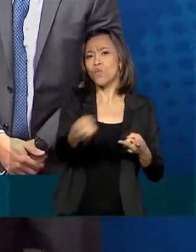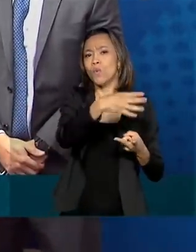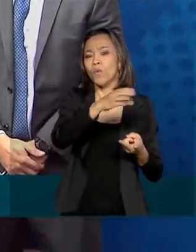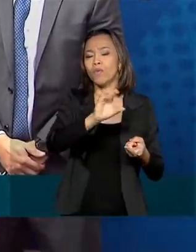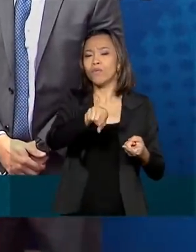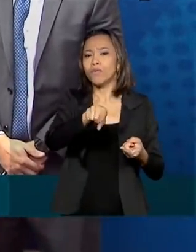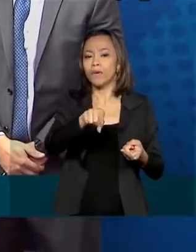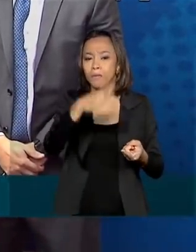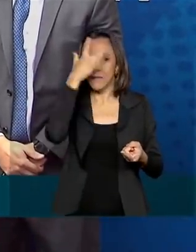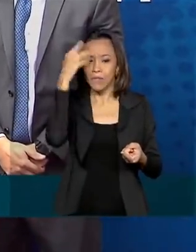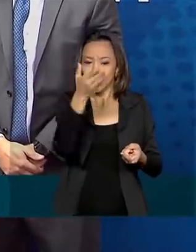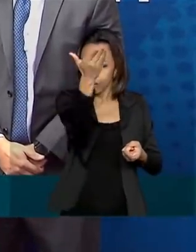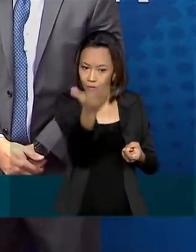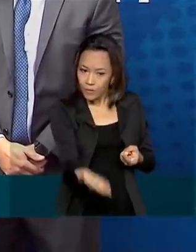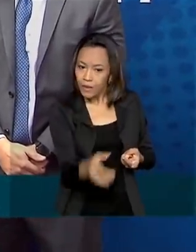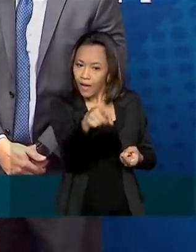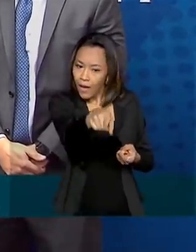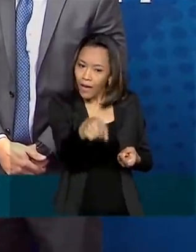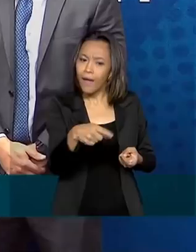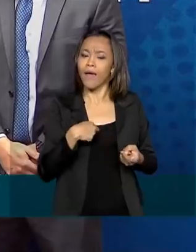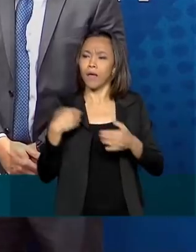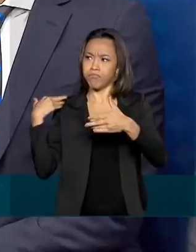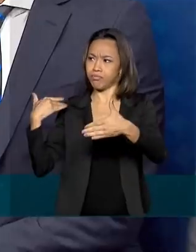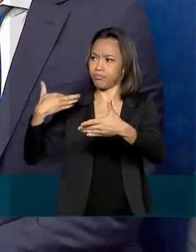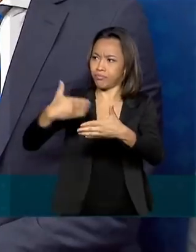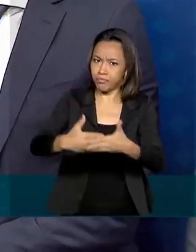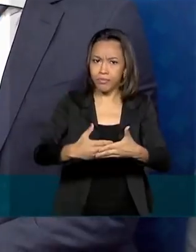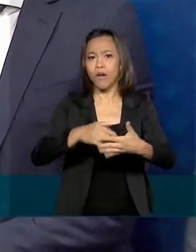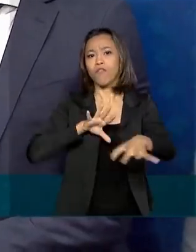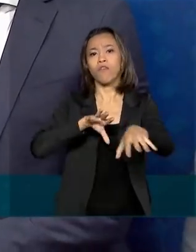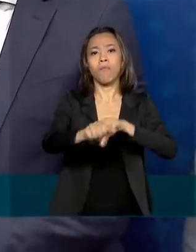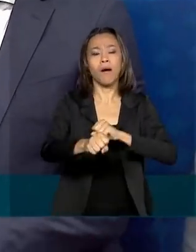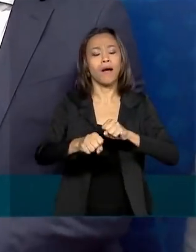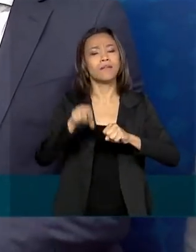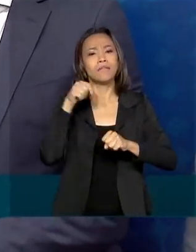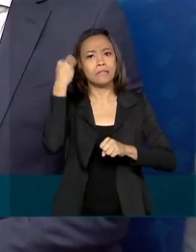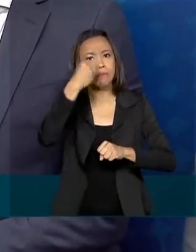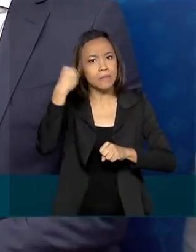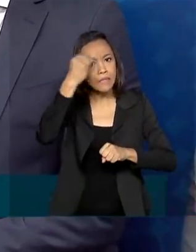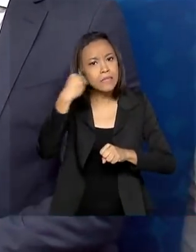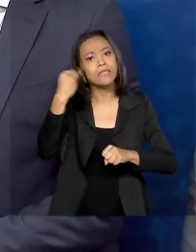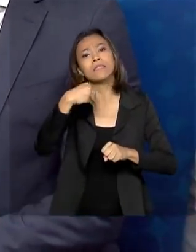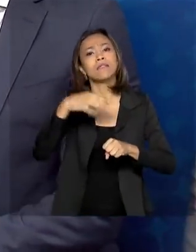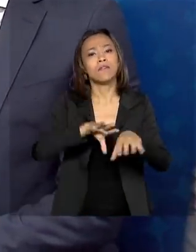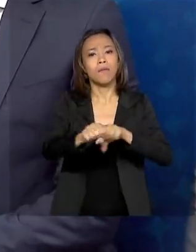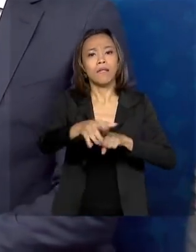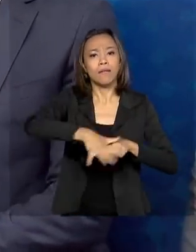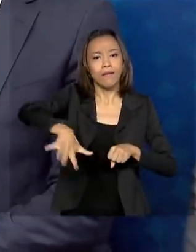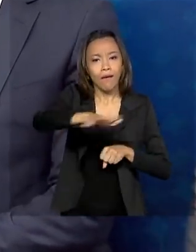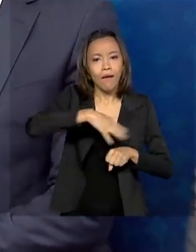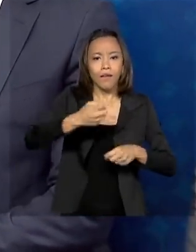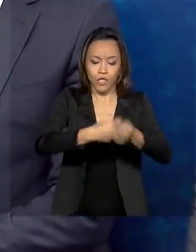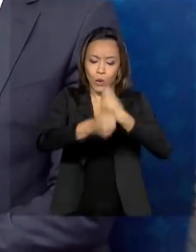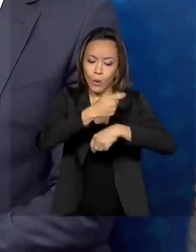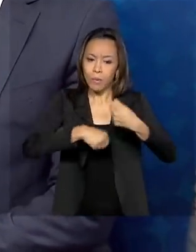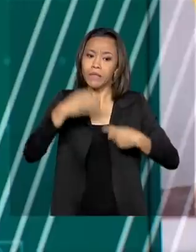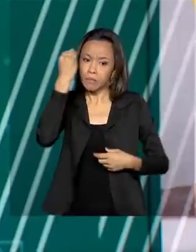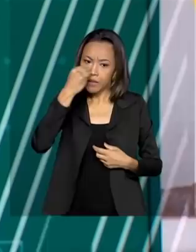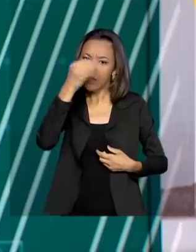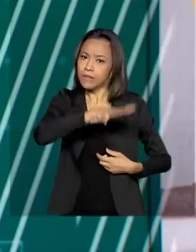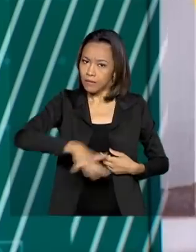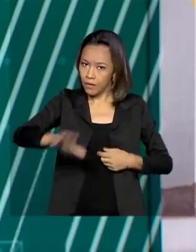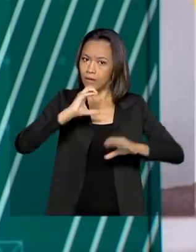Baigorre, servidor de carreira, formado em economia e com bastante experiência na área de telecomunicações.